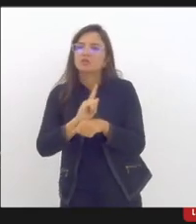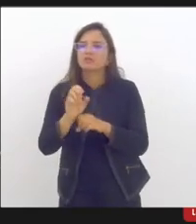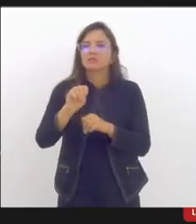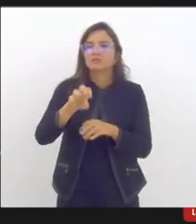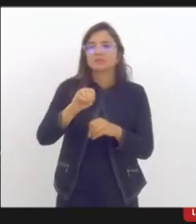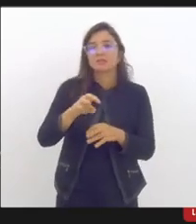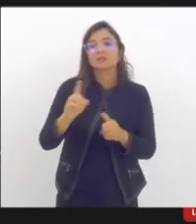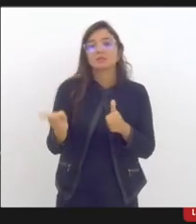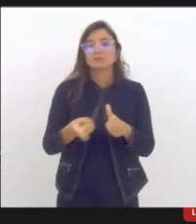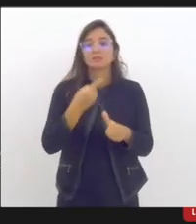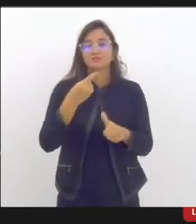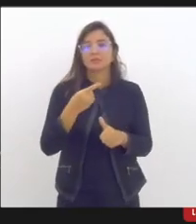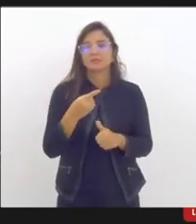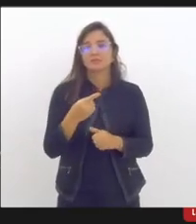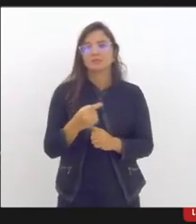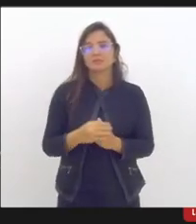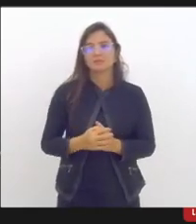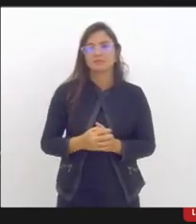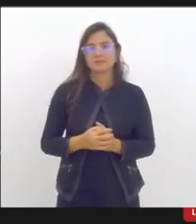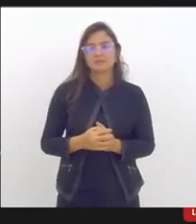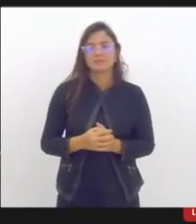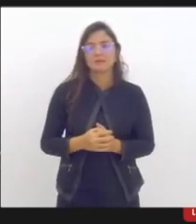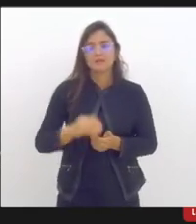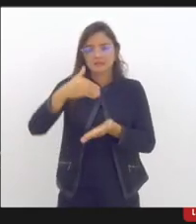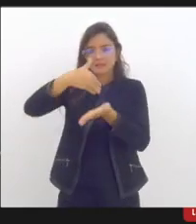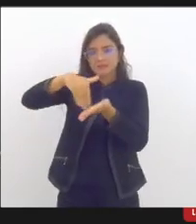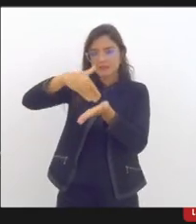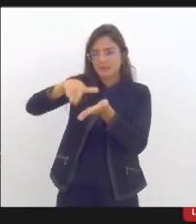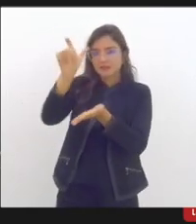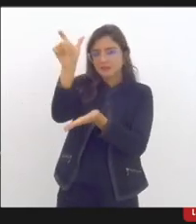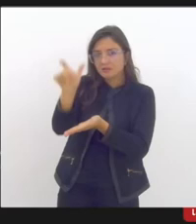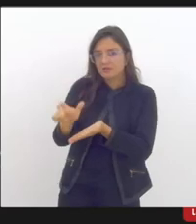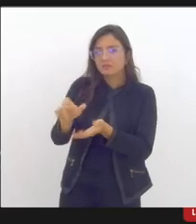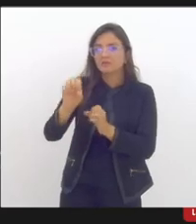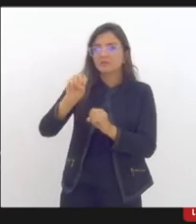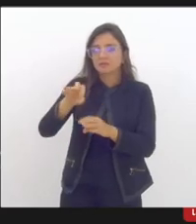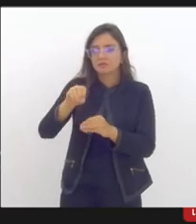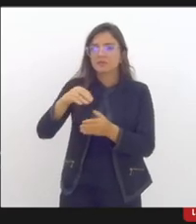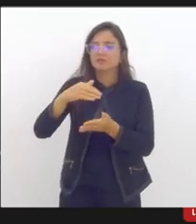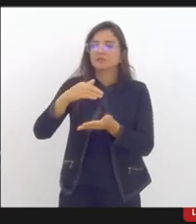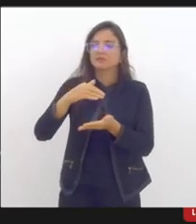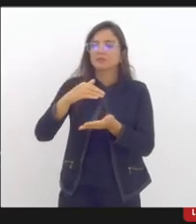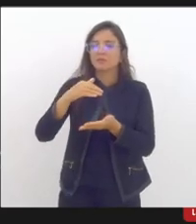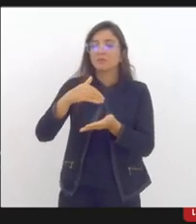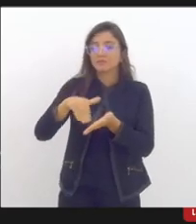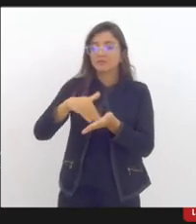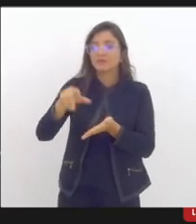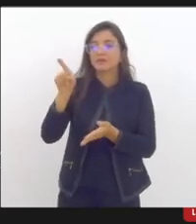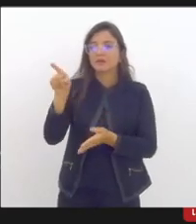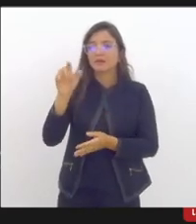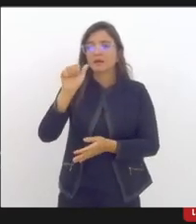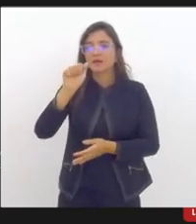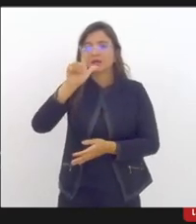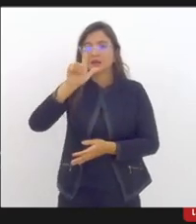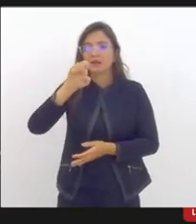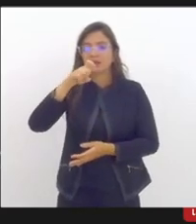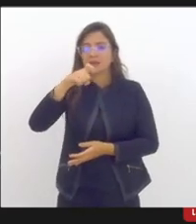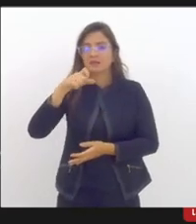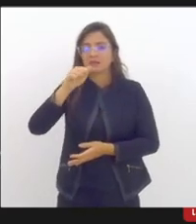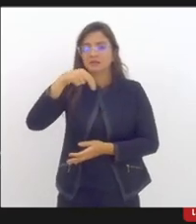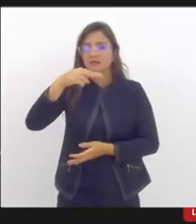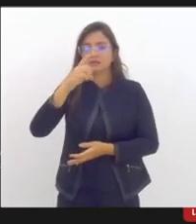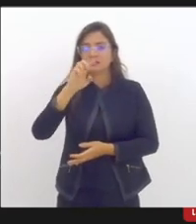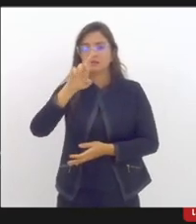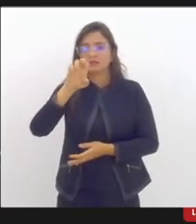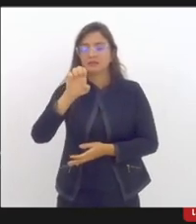primeiramente, em nome do nosso secretário de Estado de Educação, Alexandre Vale, e da nossa Subsecretária de Gestão de